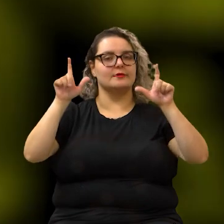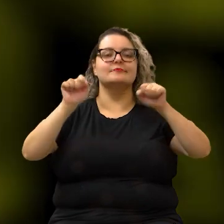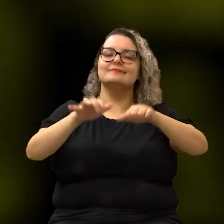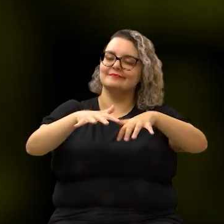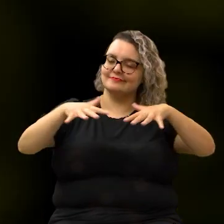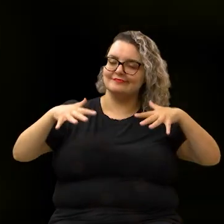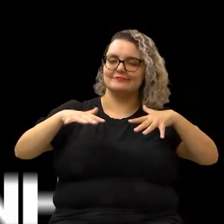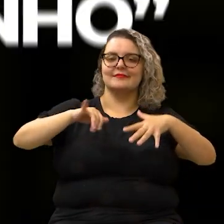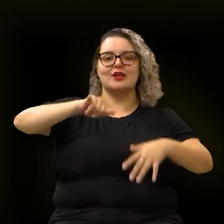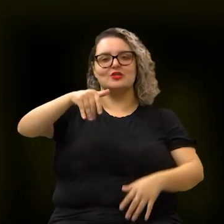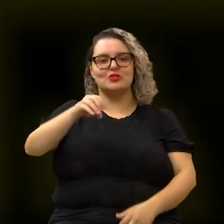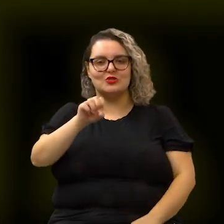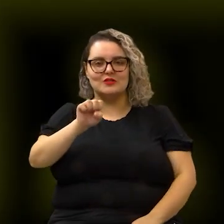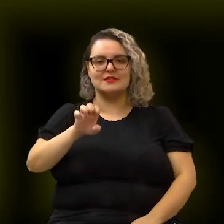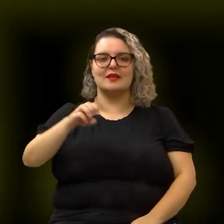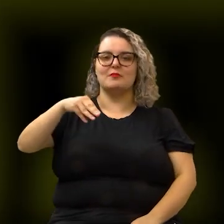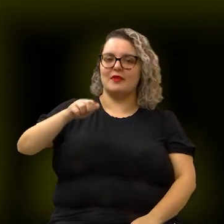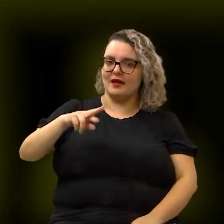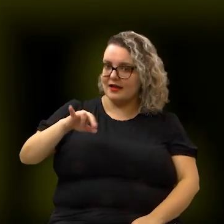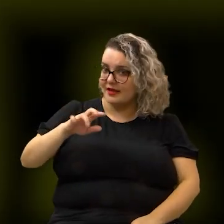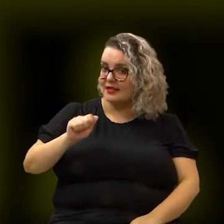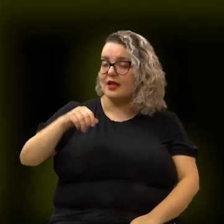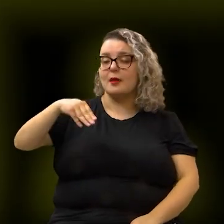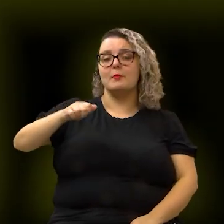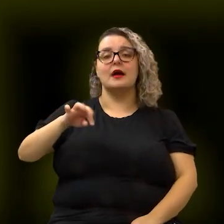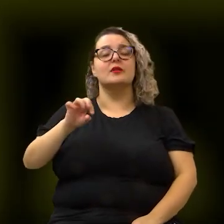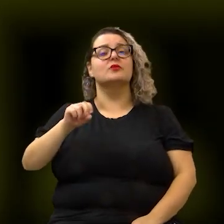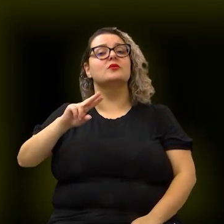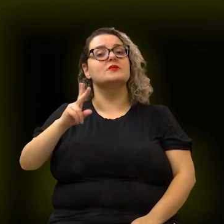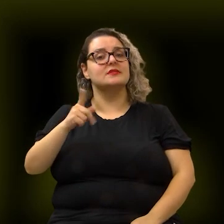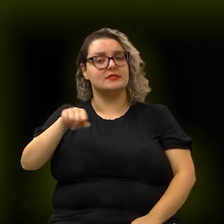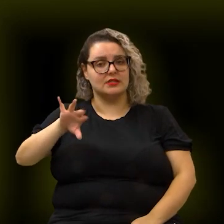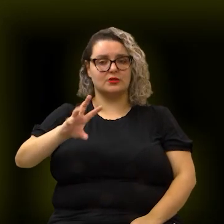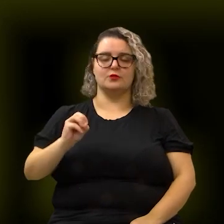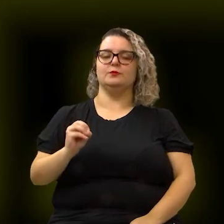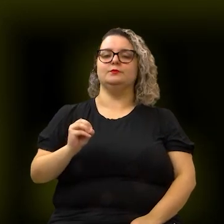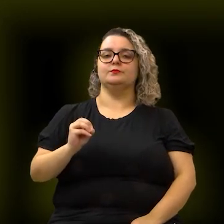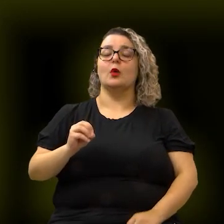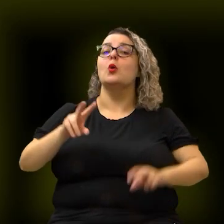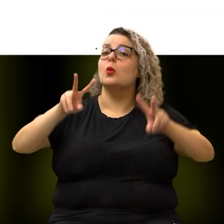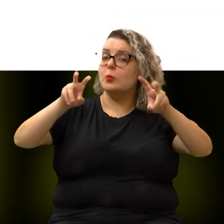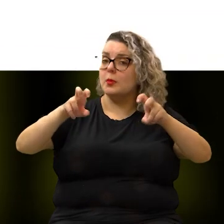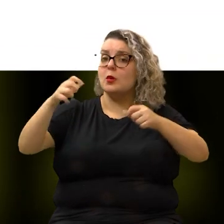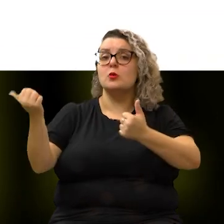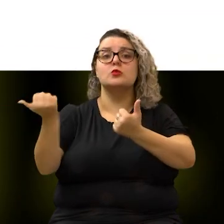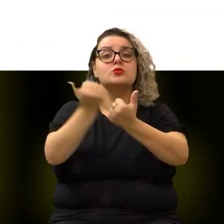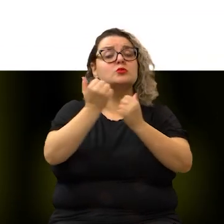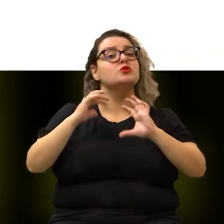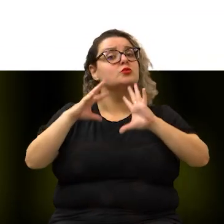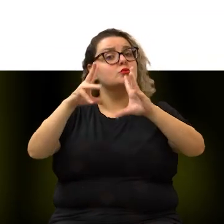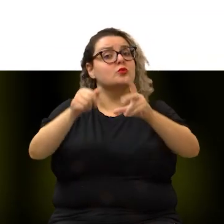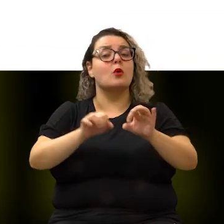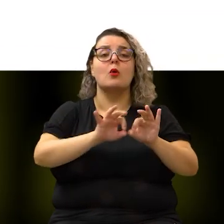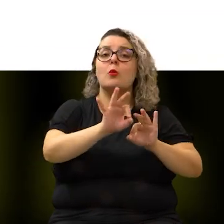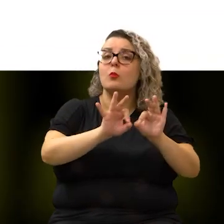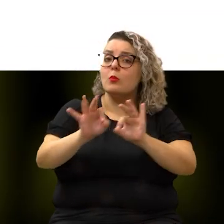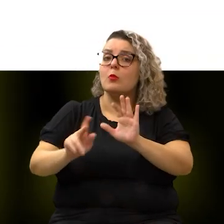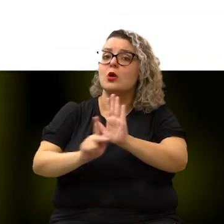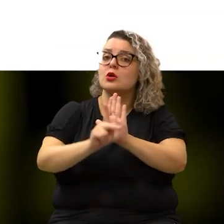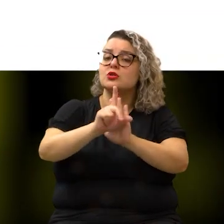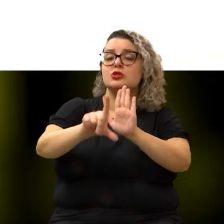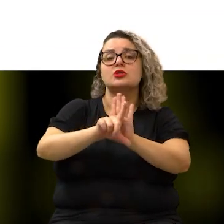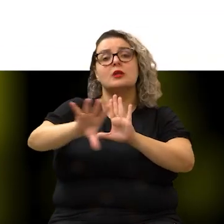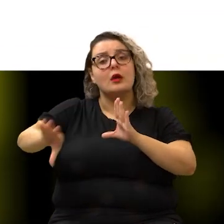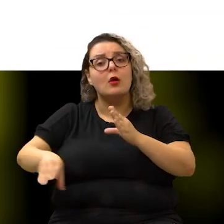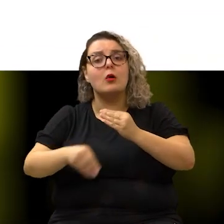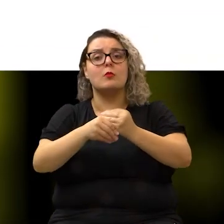horas da manhã, no Plenário José Maria Matosinho. O tema da reunião será o substitutivo total ao